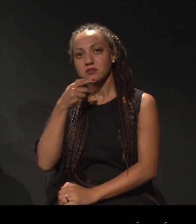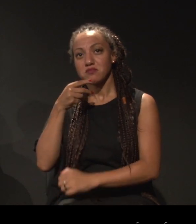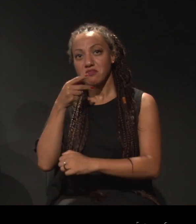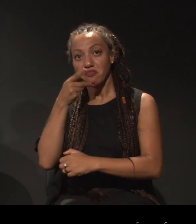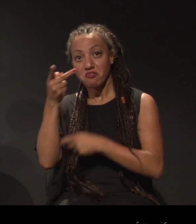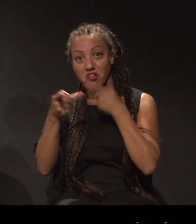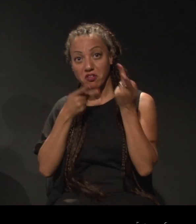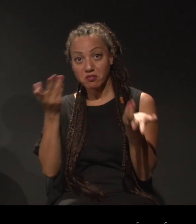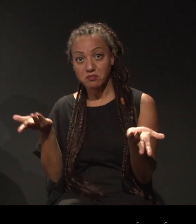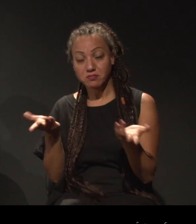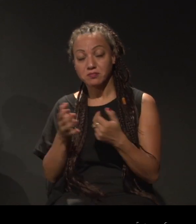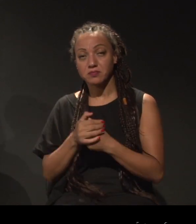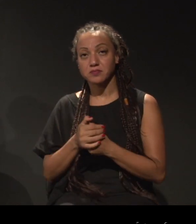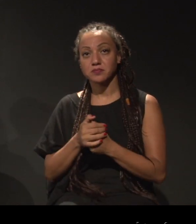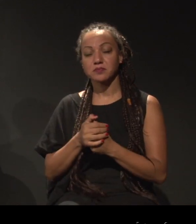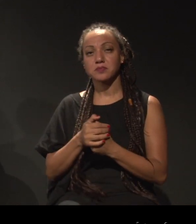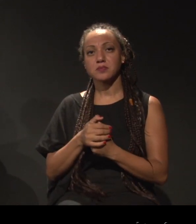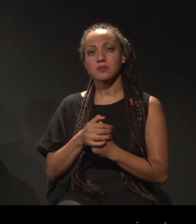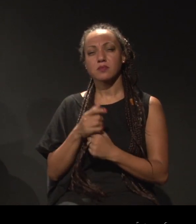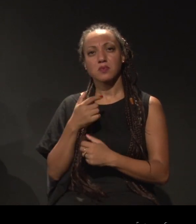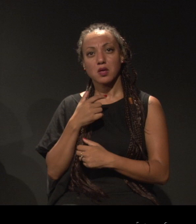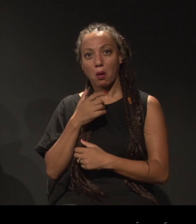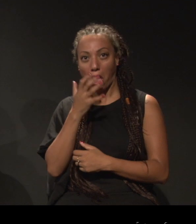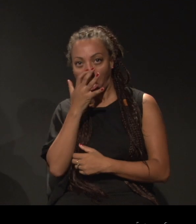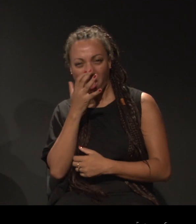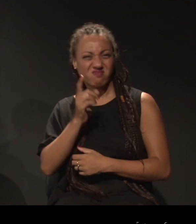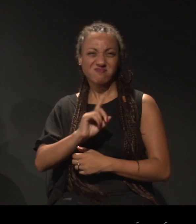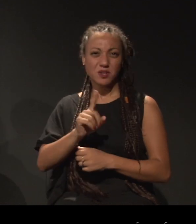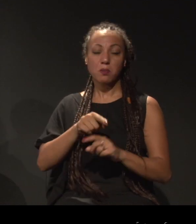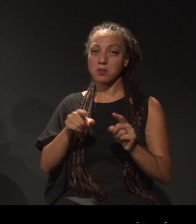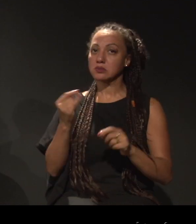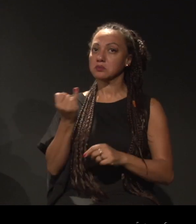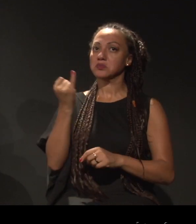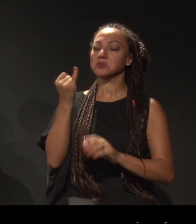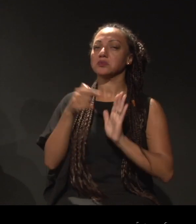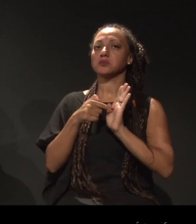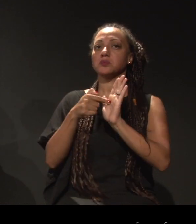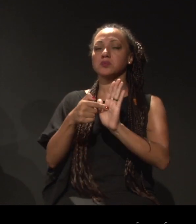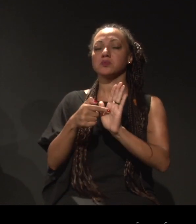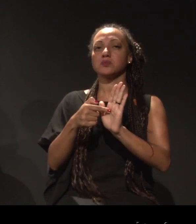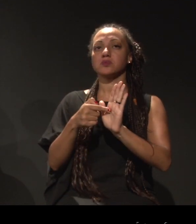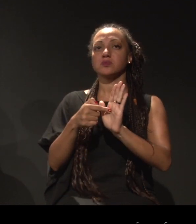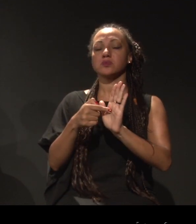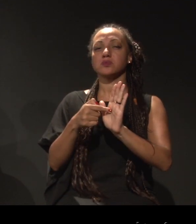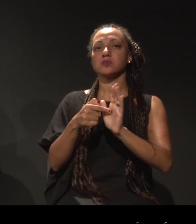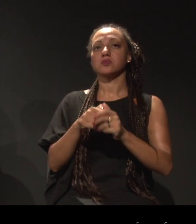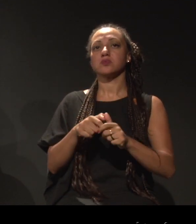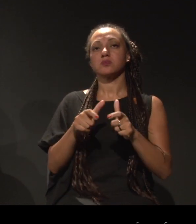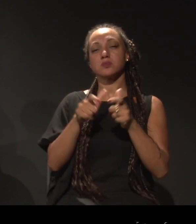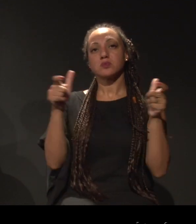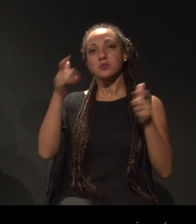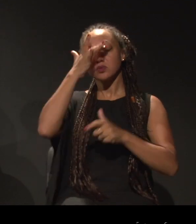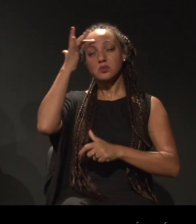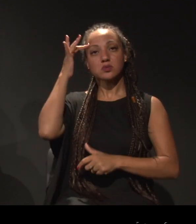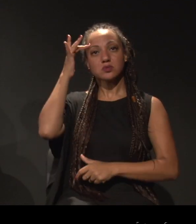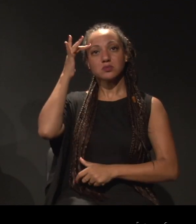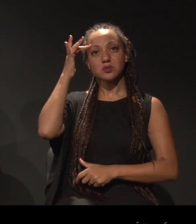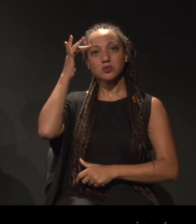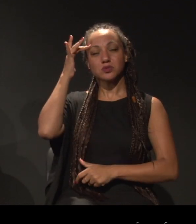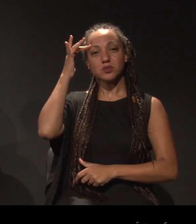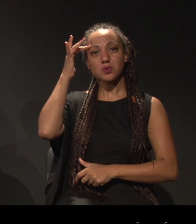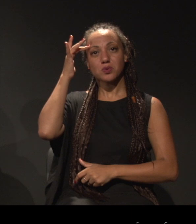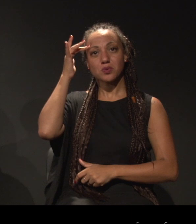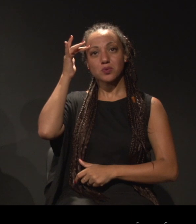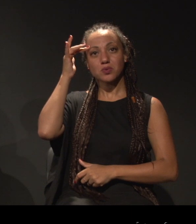E não me admira, mas acho que é importante ressaltar que a maioria dessas pessoas não está aqui.